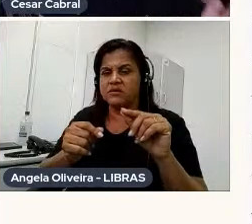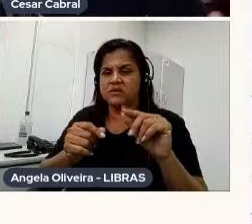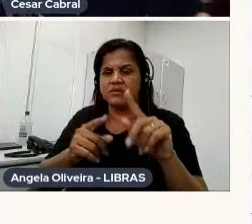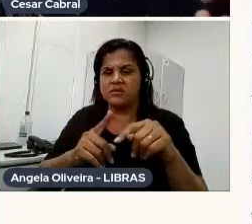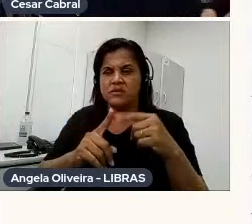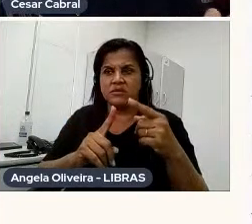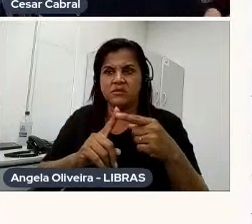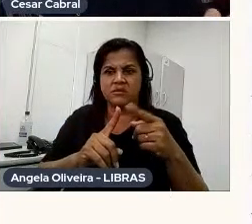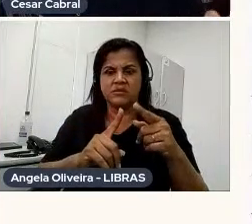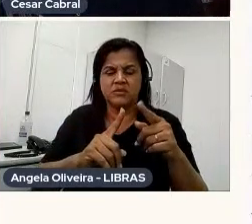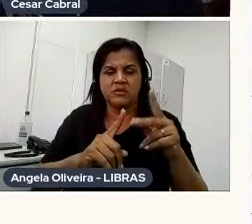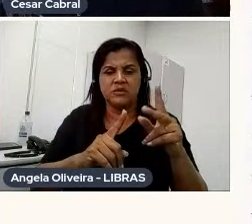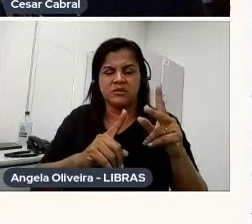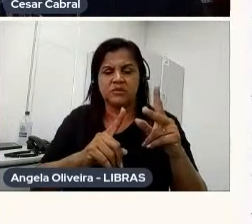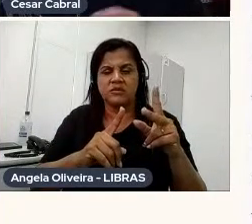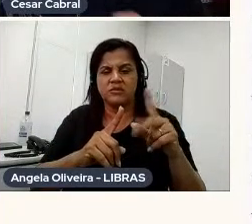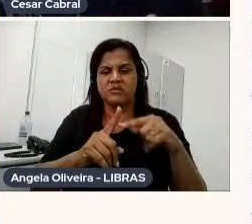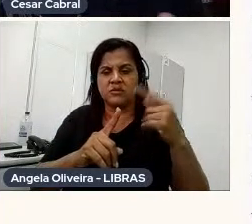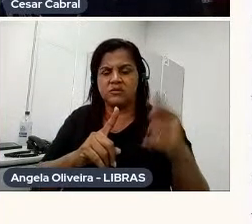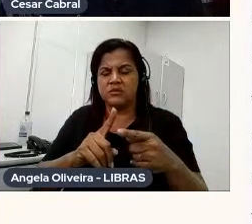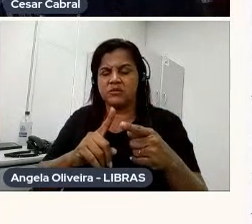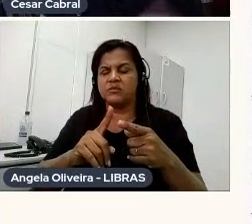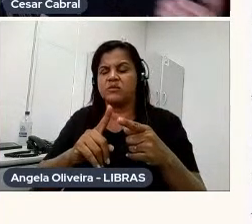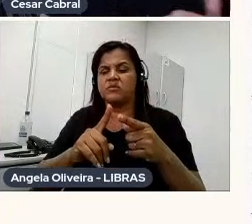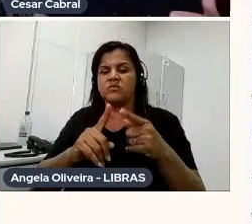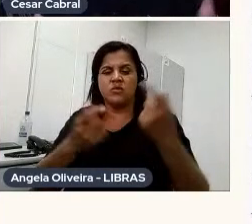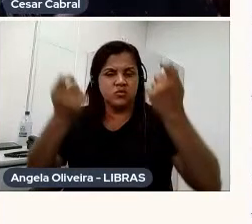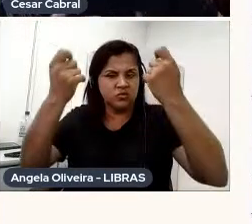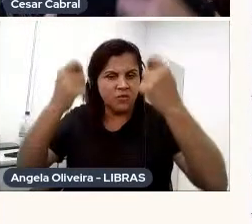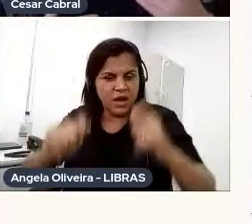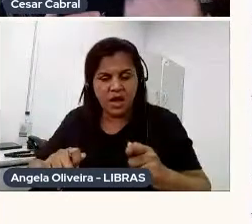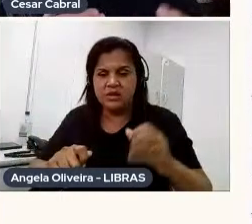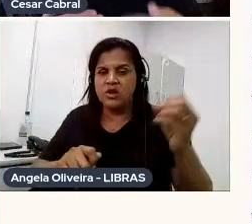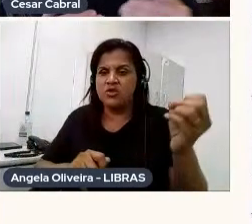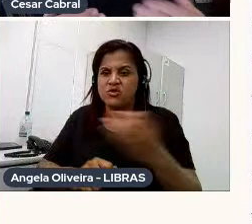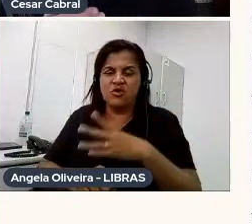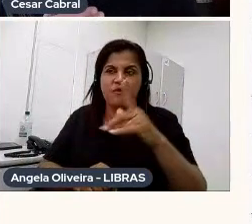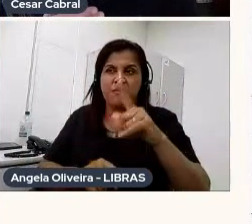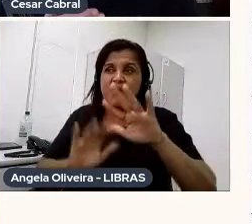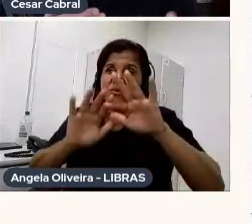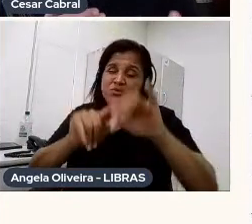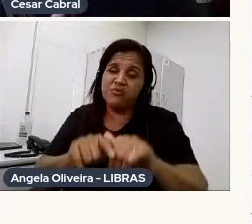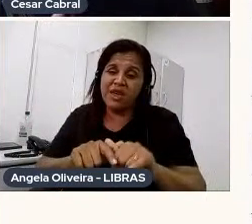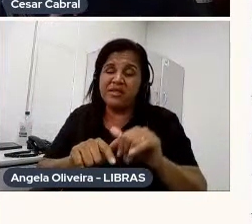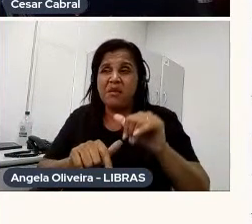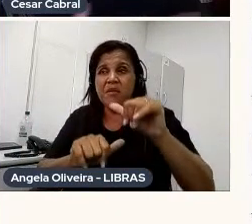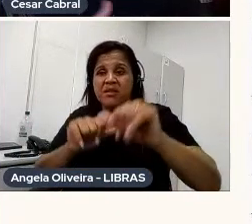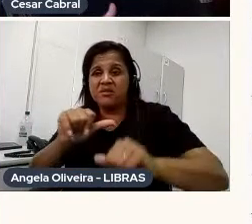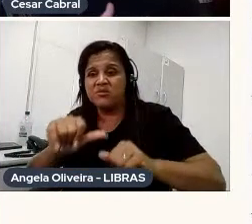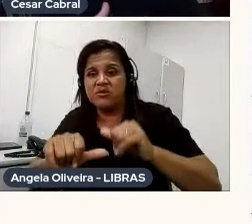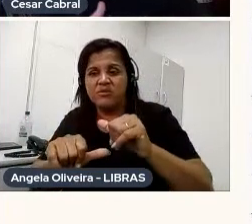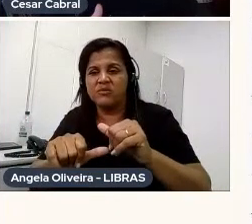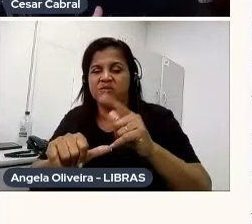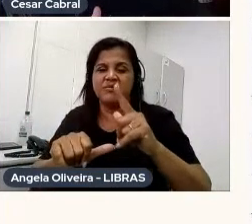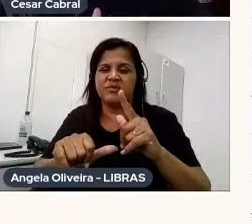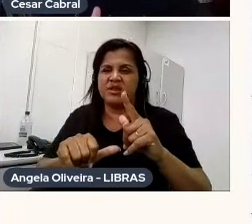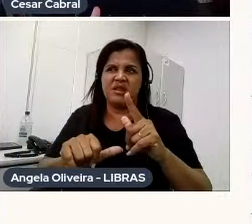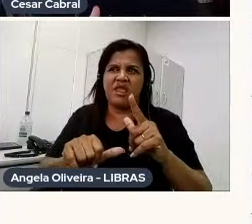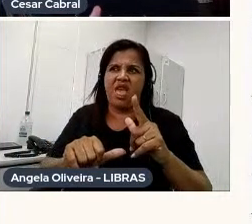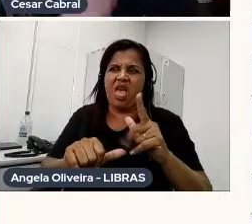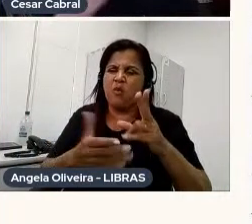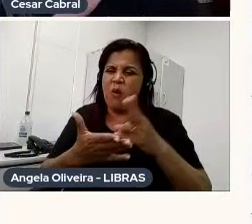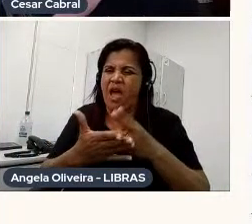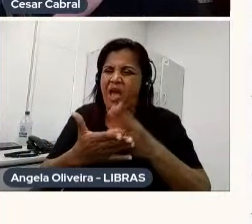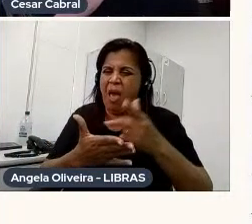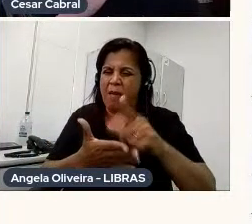propôs uma nova direção de arte, né, uma nova pegada no filme, até para não virar uma repetição do que foi o curta, né,